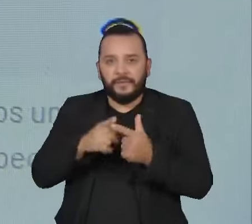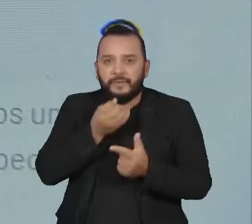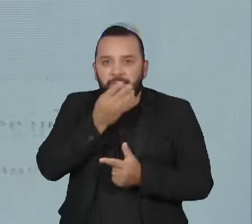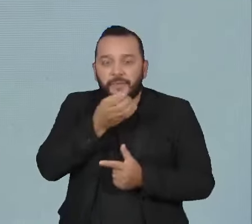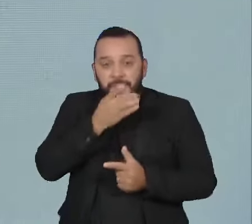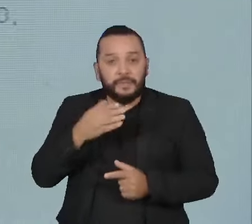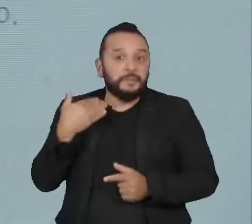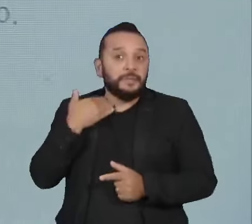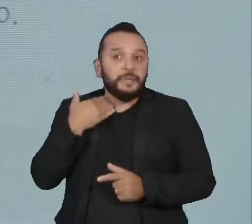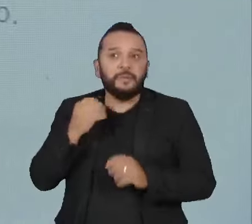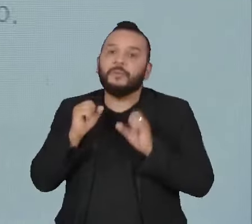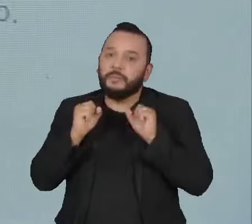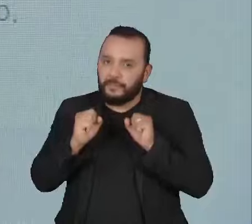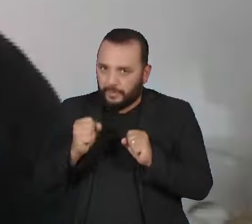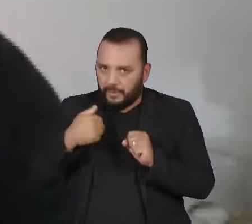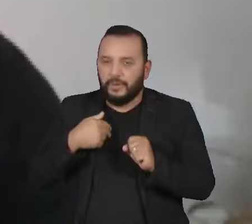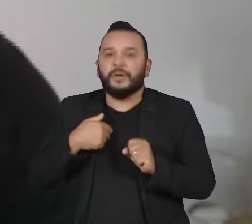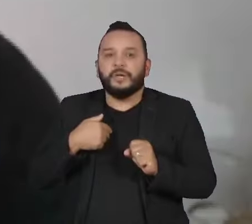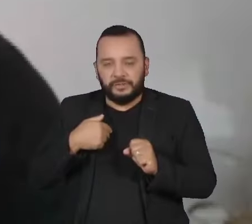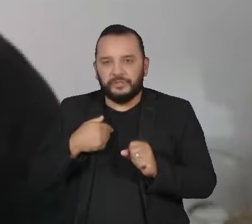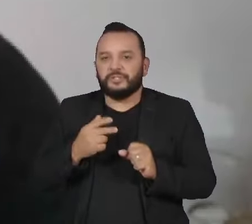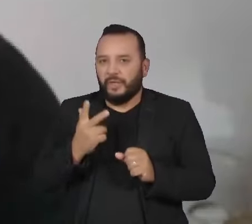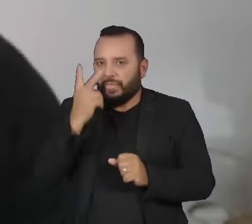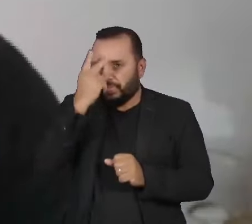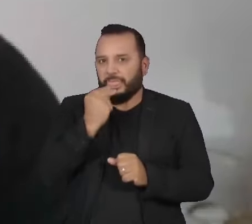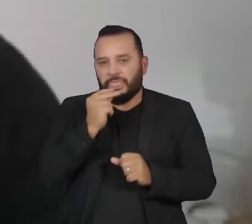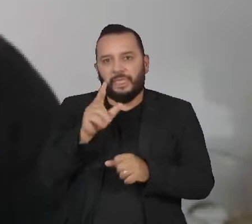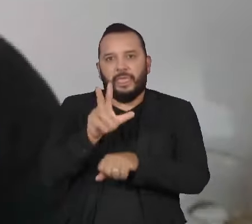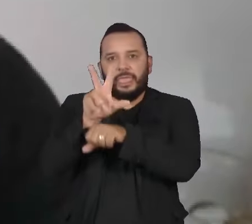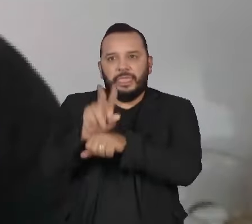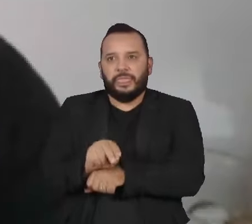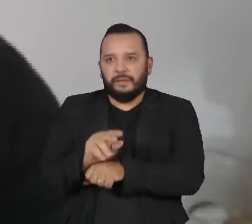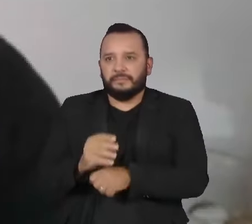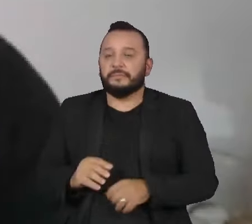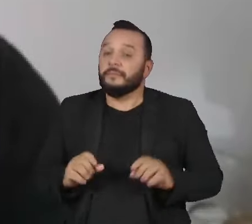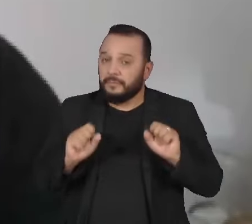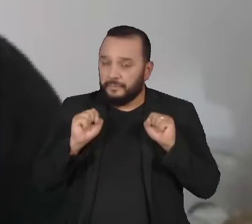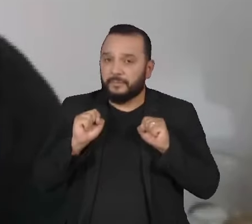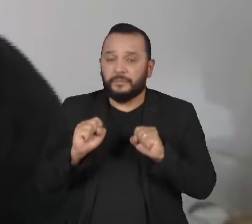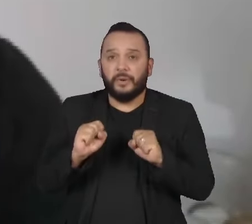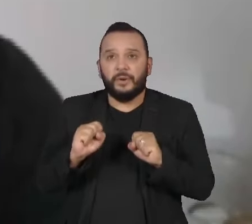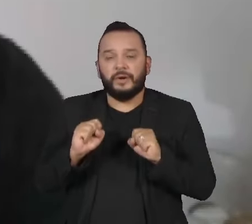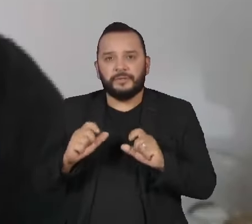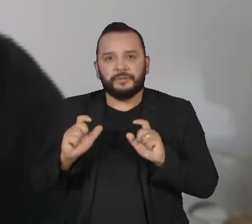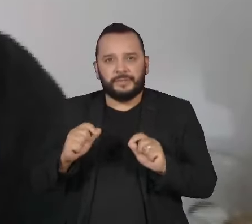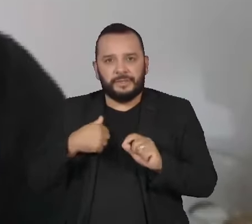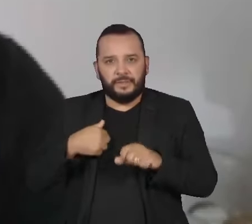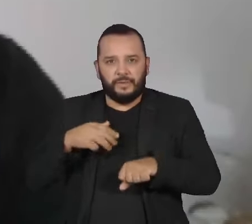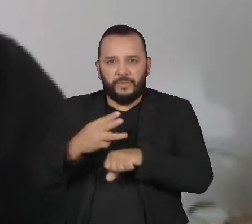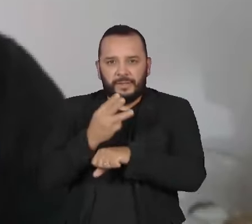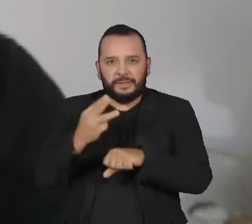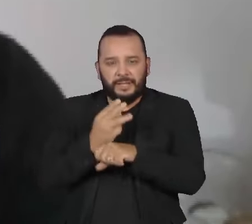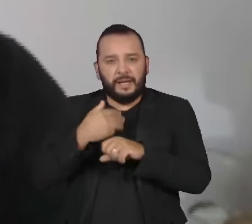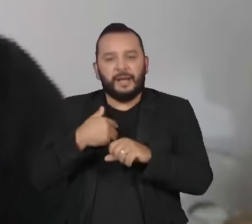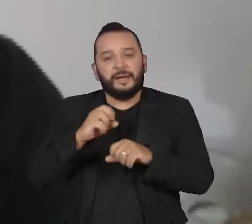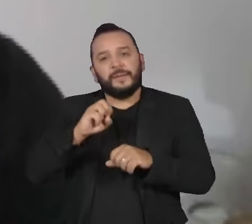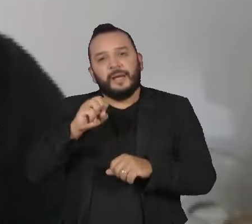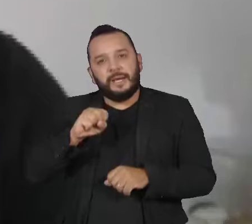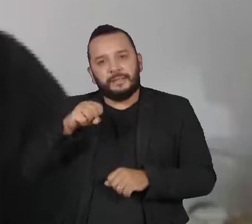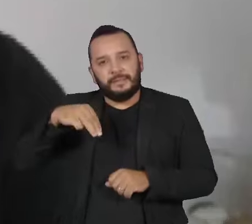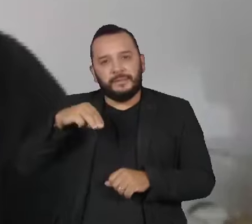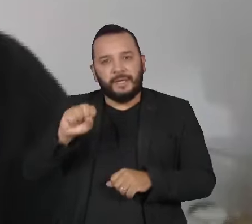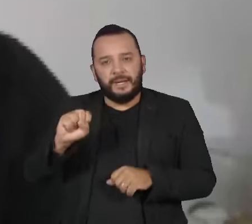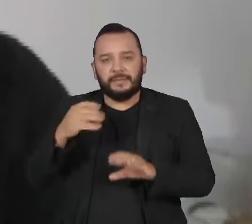podem ser usados para outros fins. Então ele pode direcionar um ataque via mensagens de WhatsApp, SMS, e-mail,